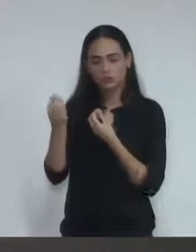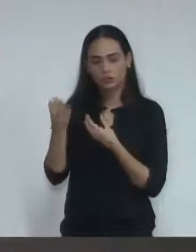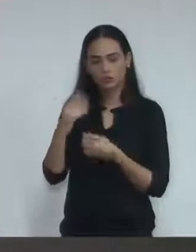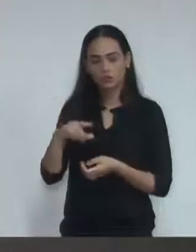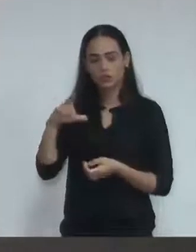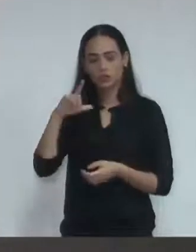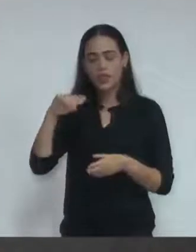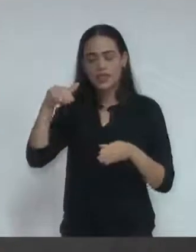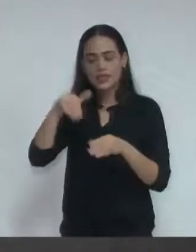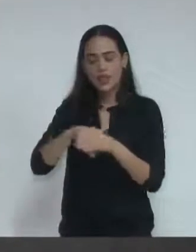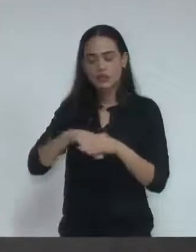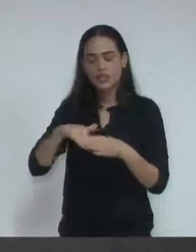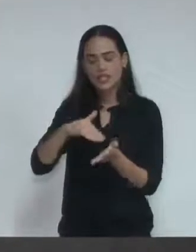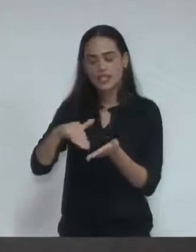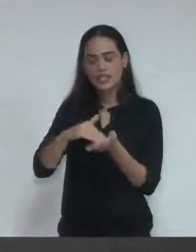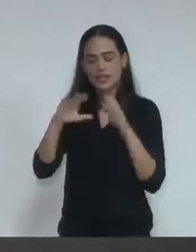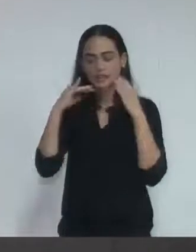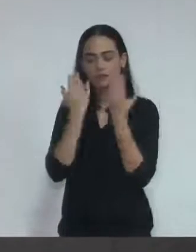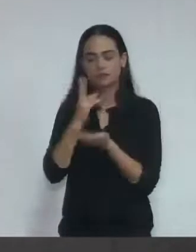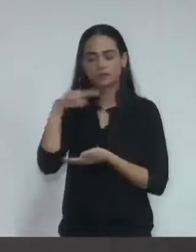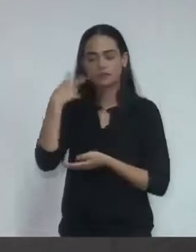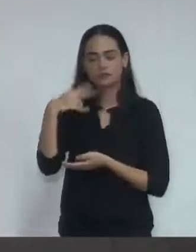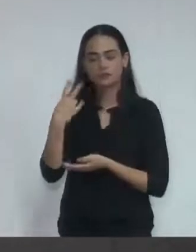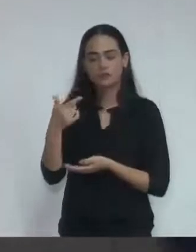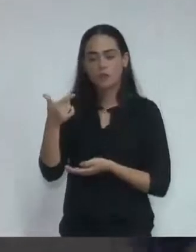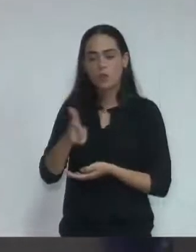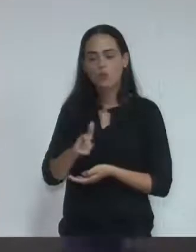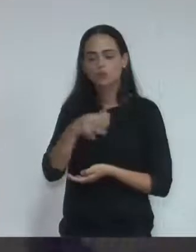Secretaria da Casa. Nada mais consta, Sr. Presidente.